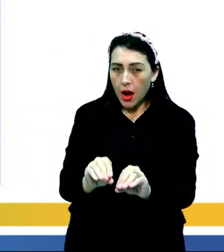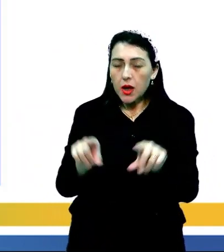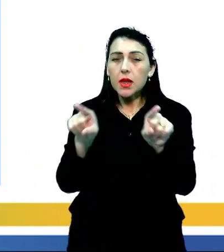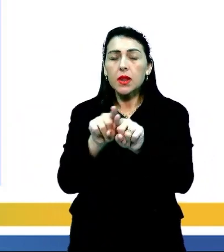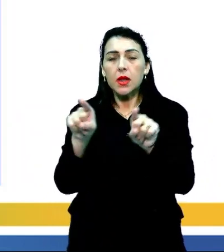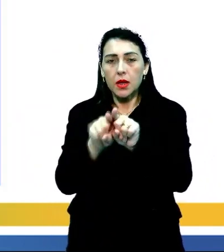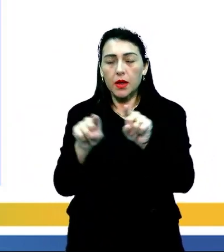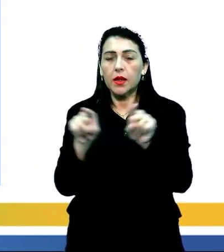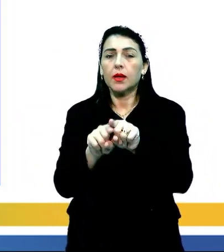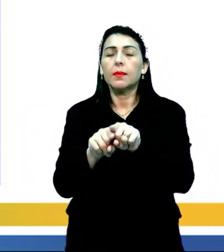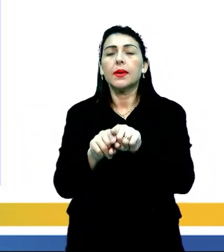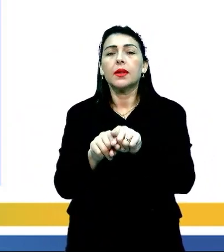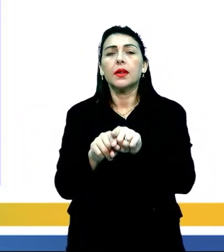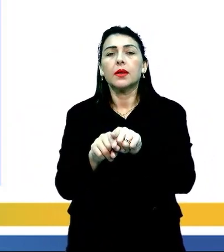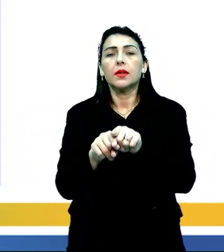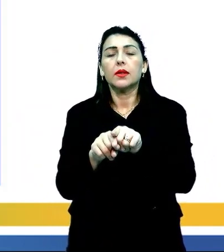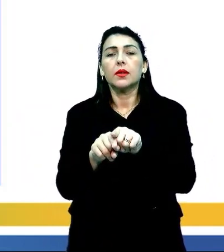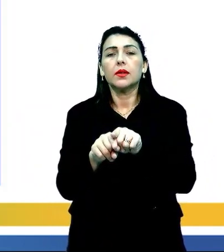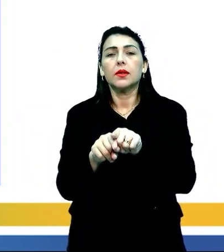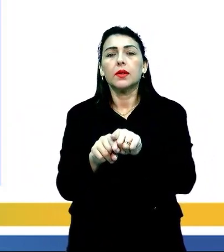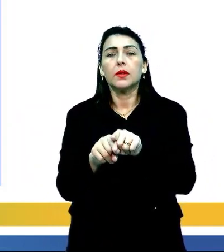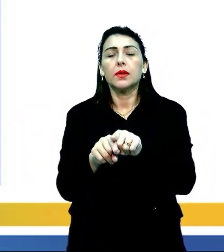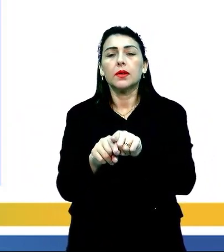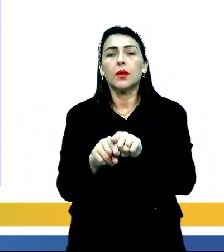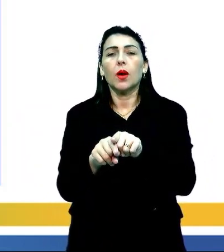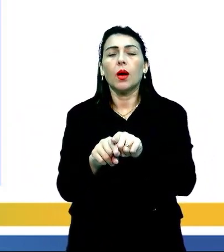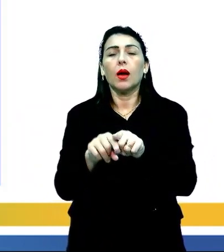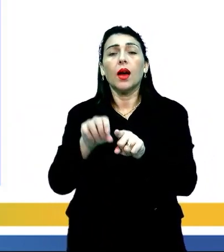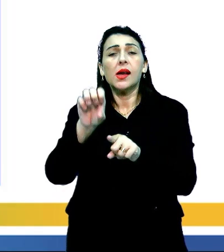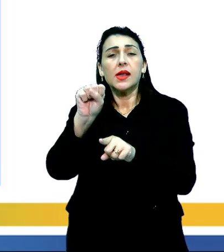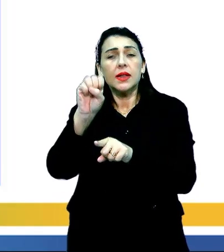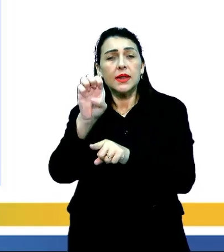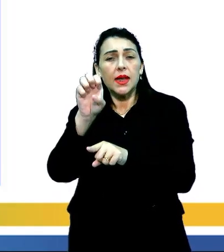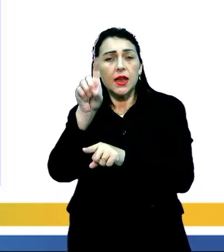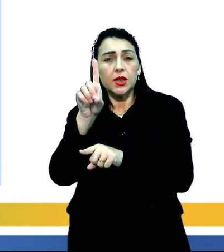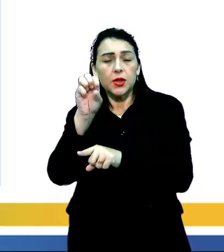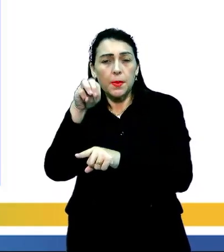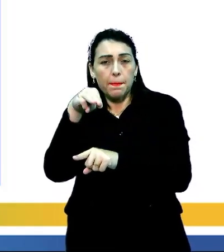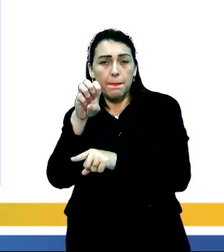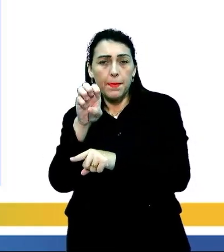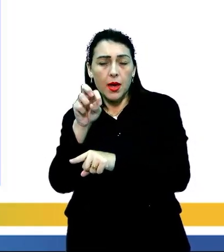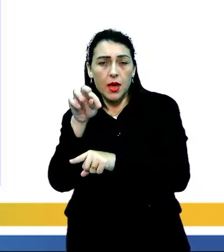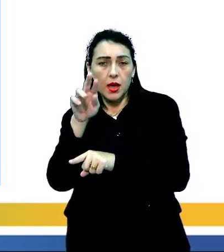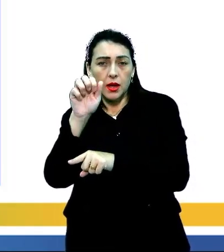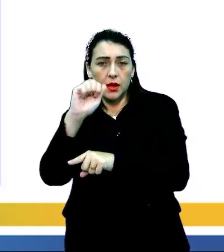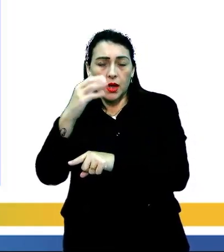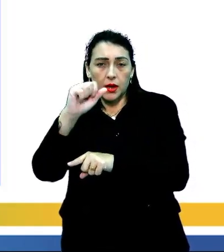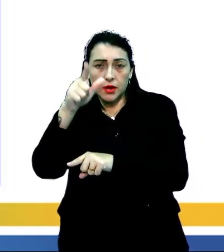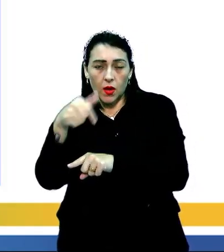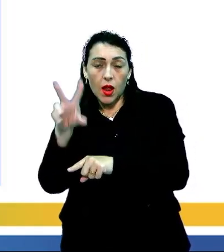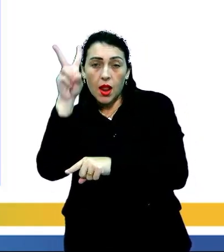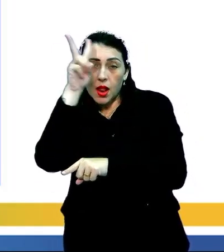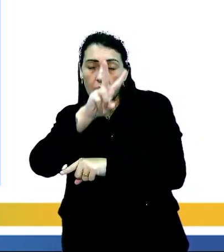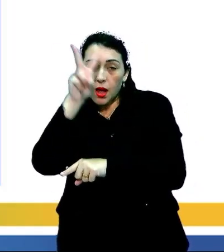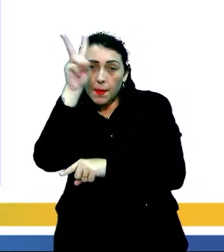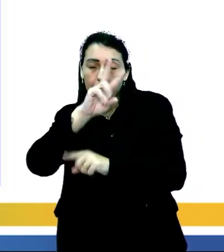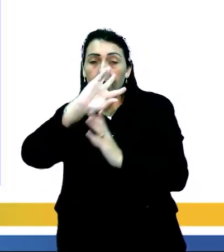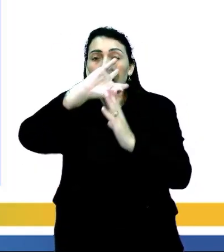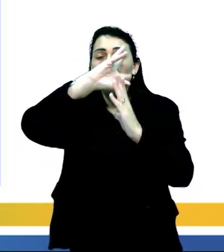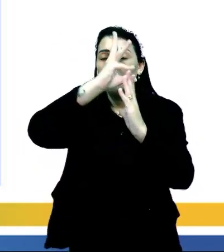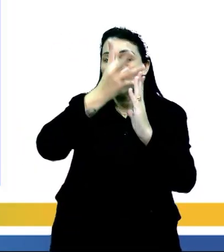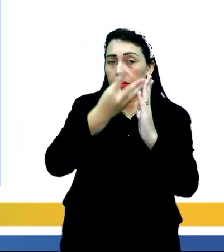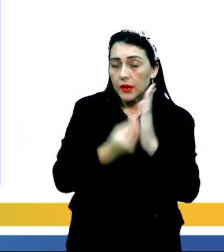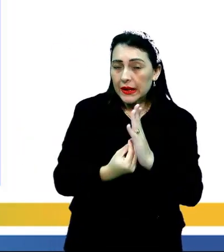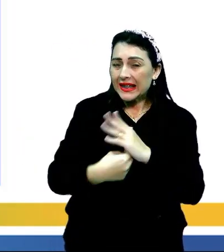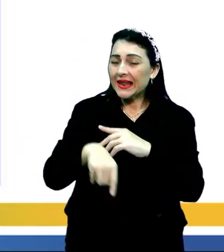processo, um processo aí de sedimentação. Só lembrando que a ocorrência do domínio amazônico